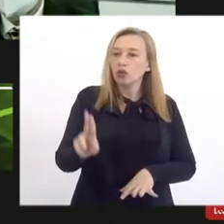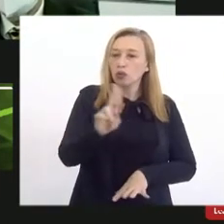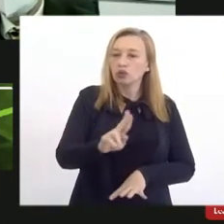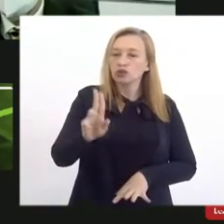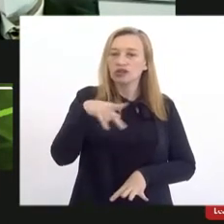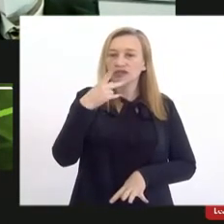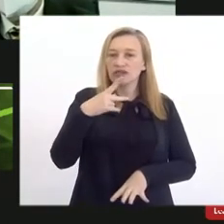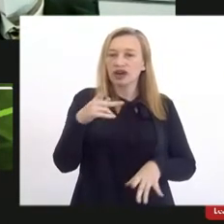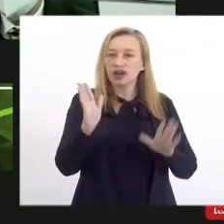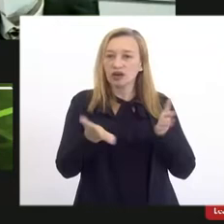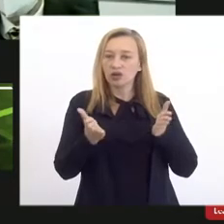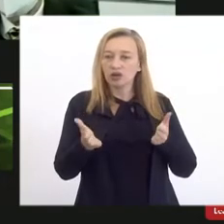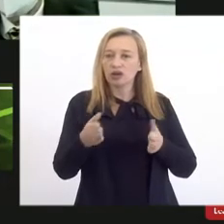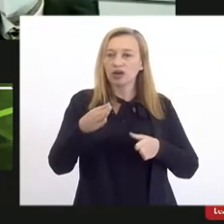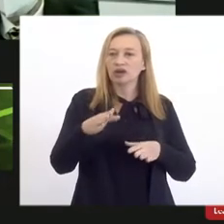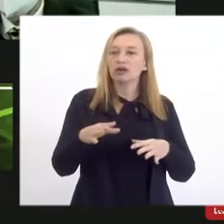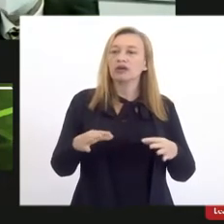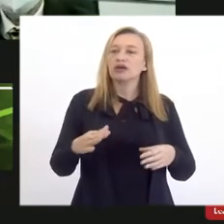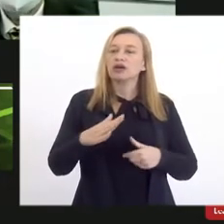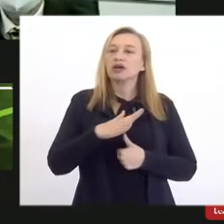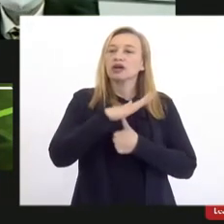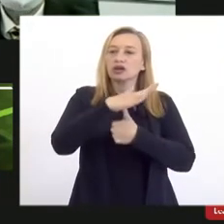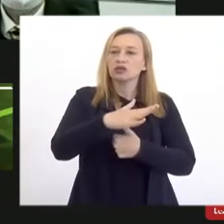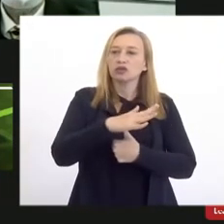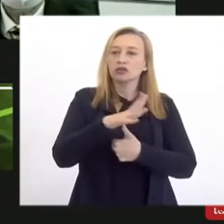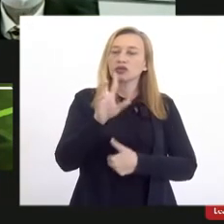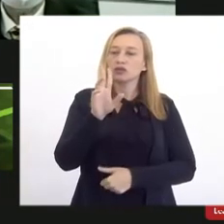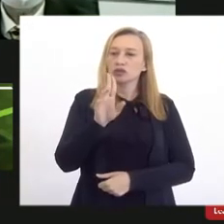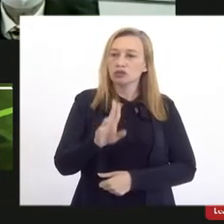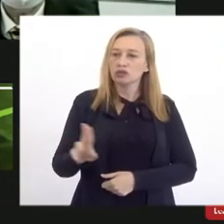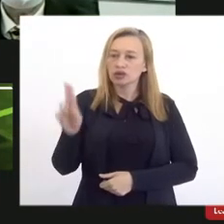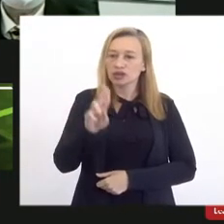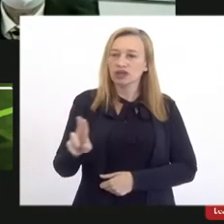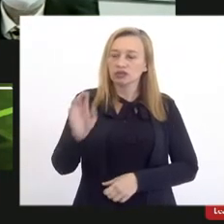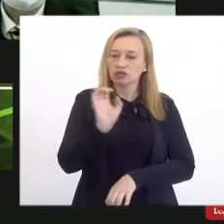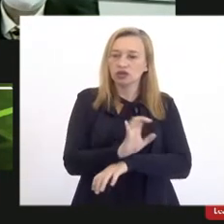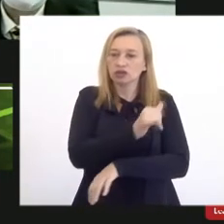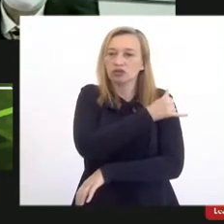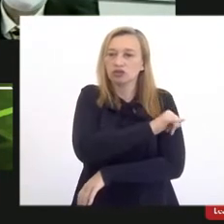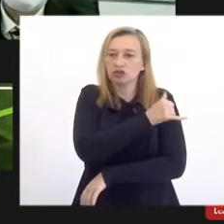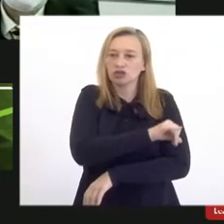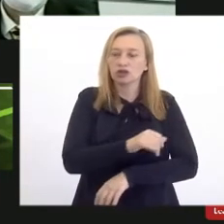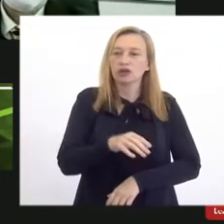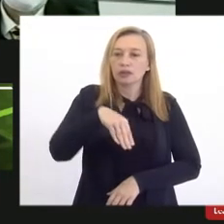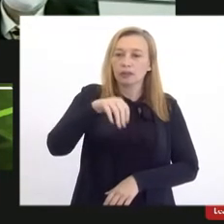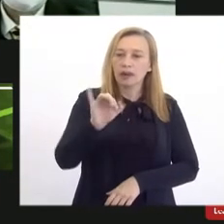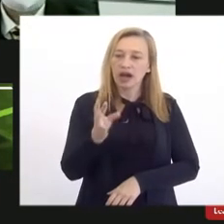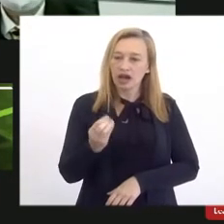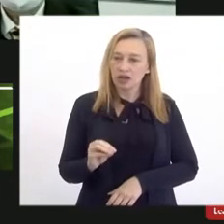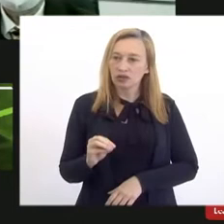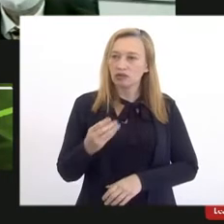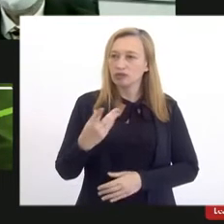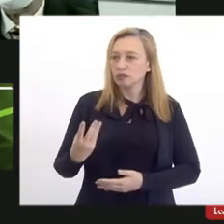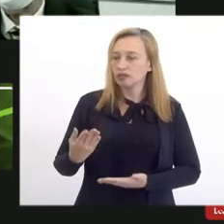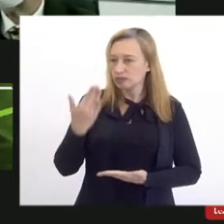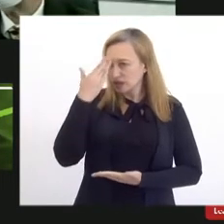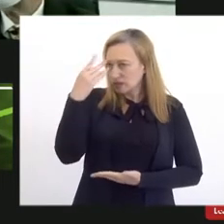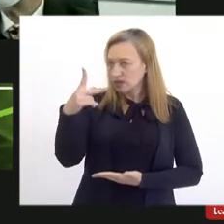então o magnífico vice-reitor da Universidade do Estado do Rio de Janeiro, Mário Carneiro. Obrigado pela presença.